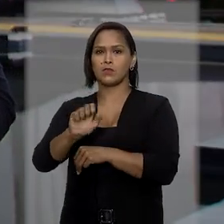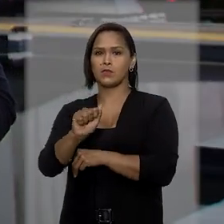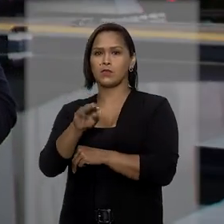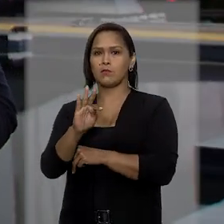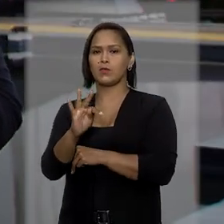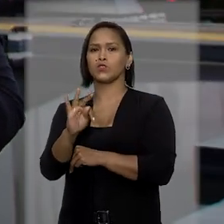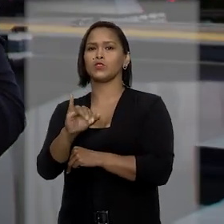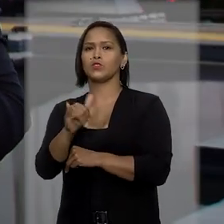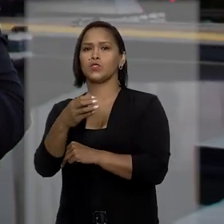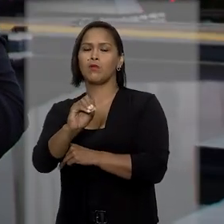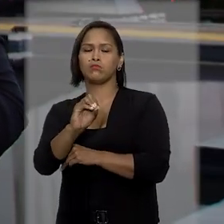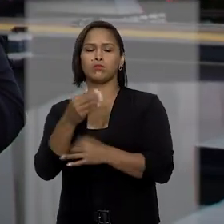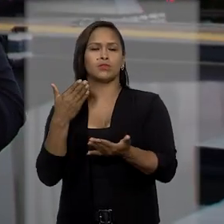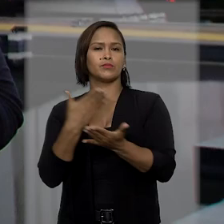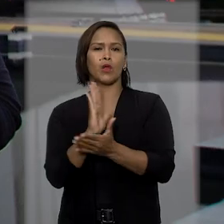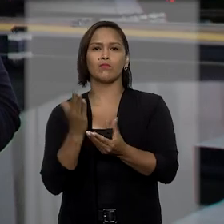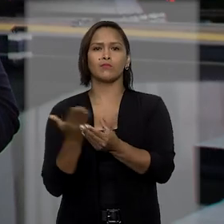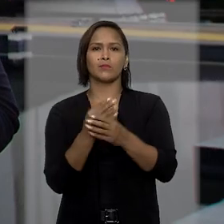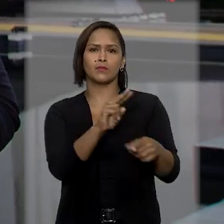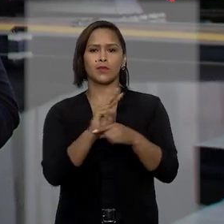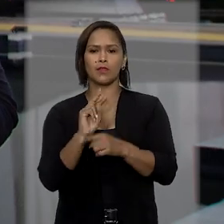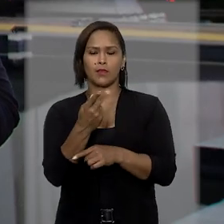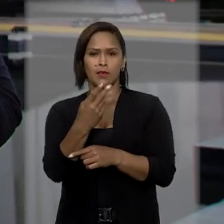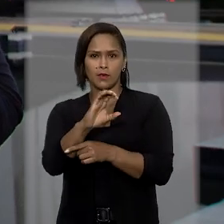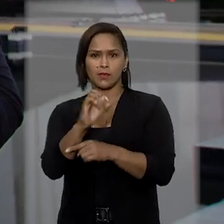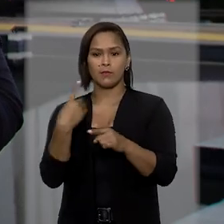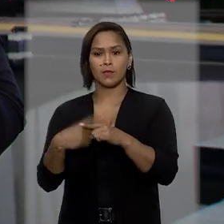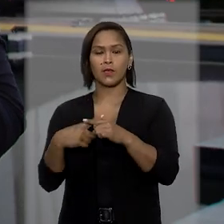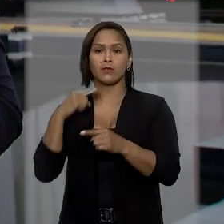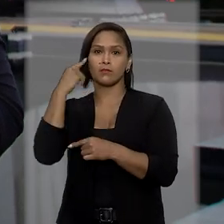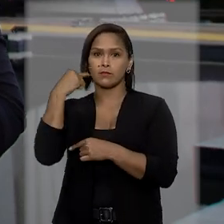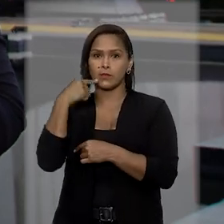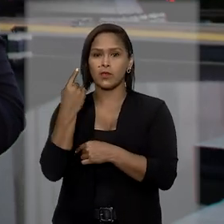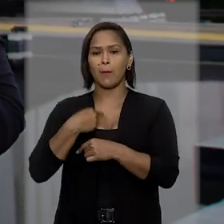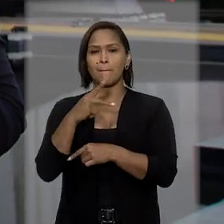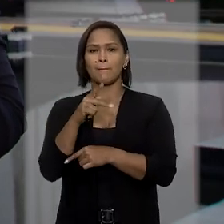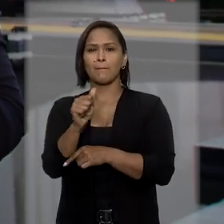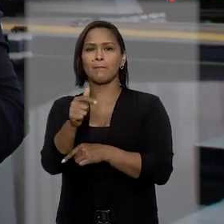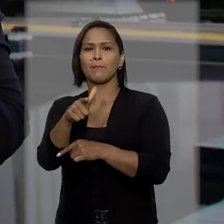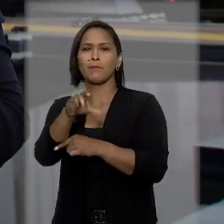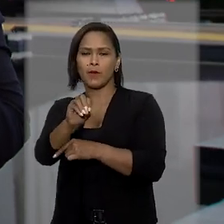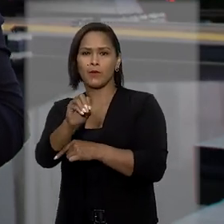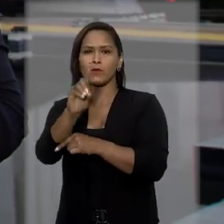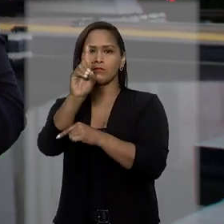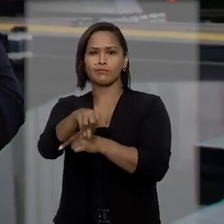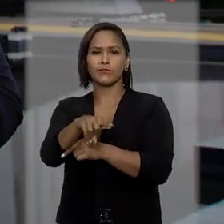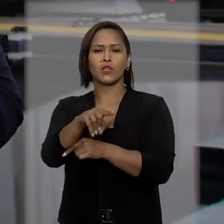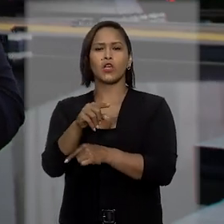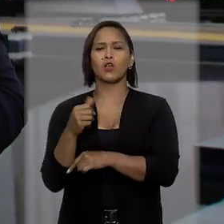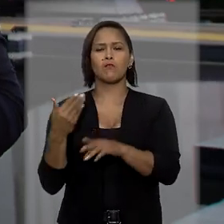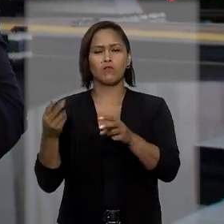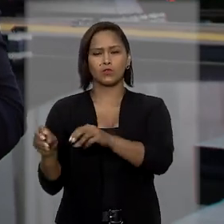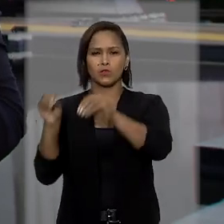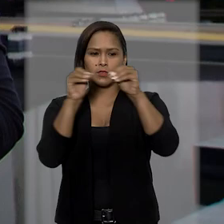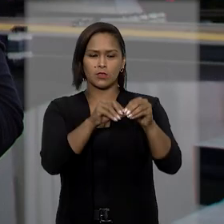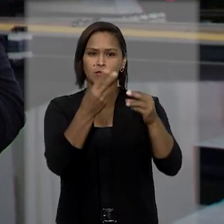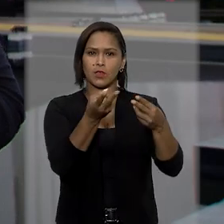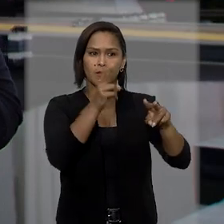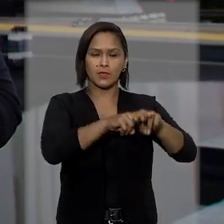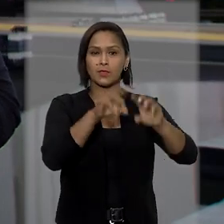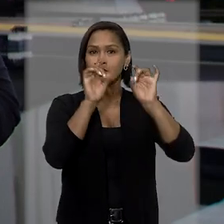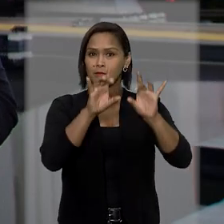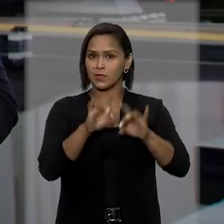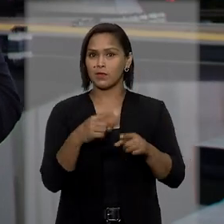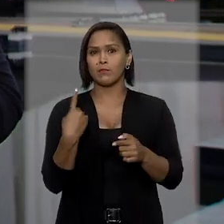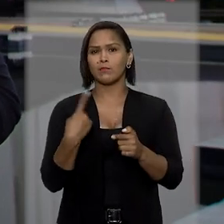Sebastião Rei Júnior, não concedeu liminar em habeas corpus para que o advogado Paulo Ricardo Moraes Milhomen fosse transferido a uma